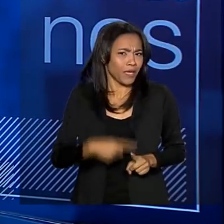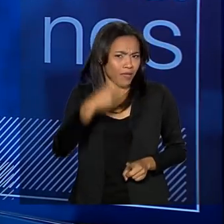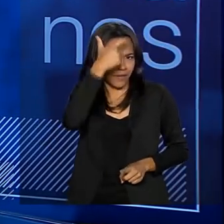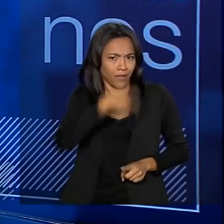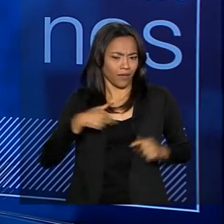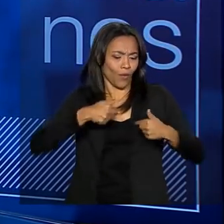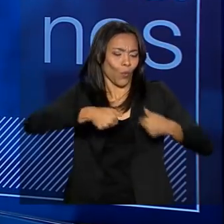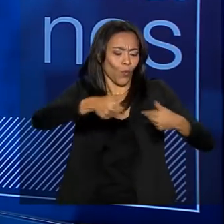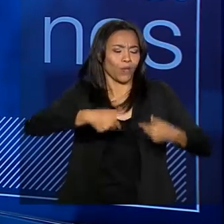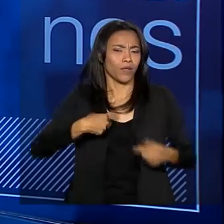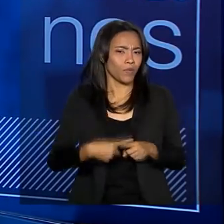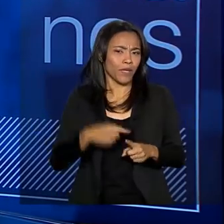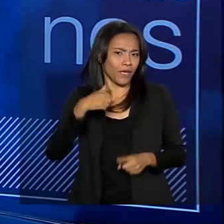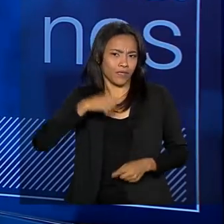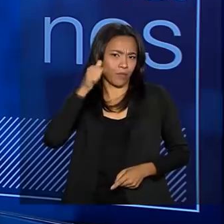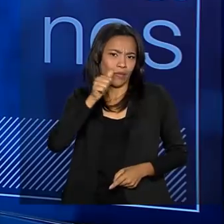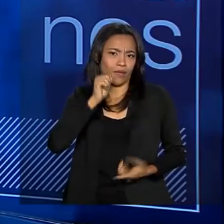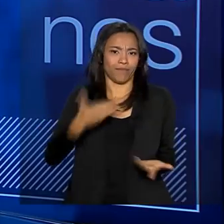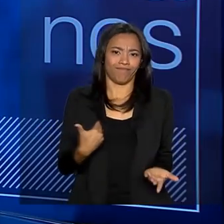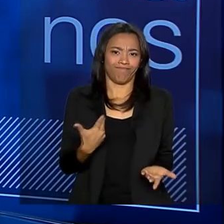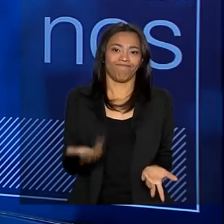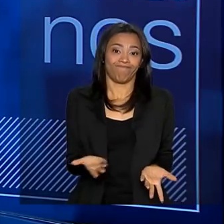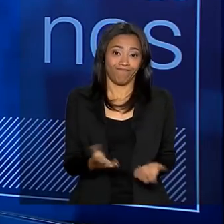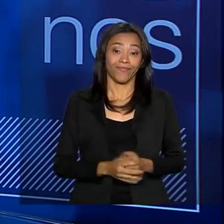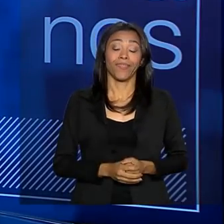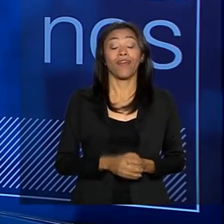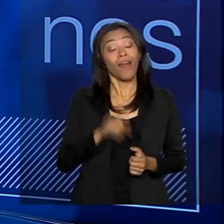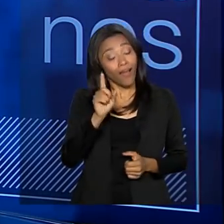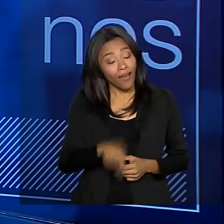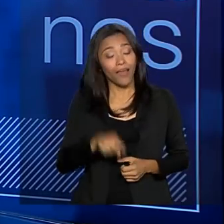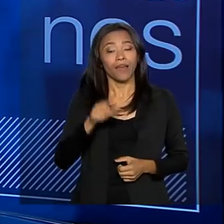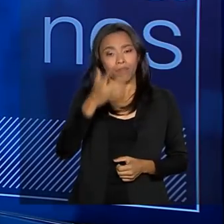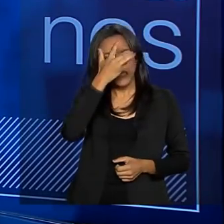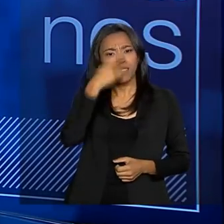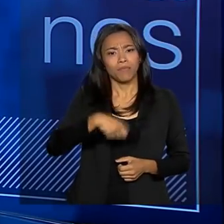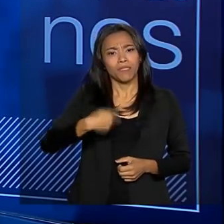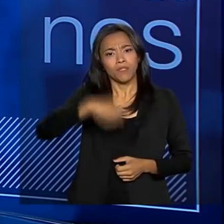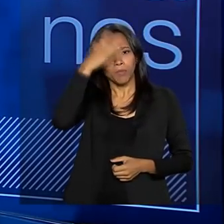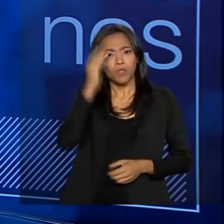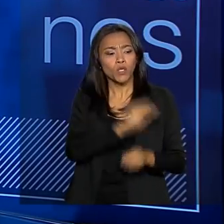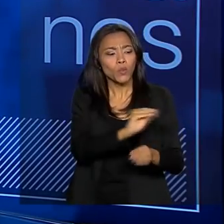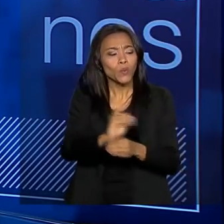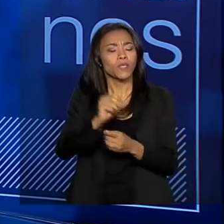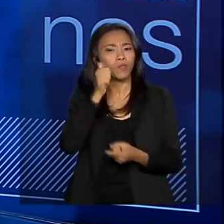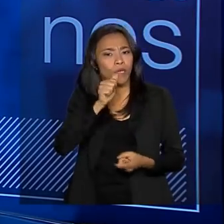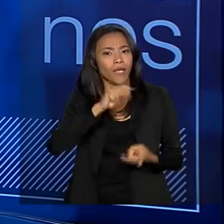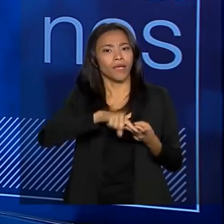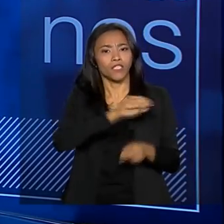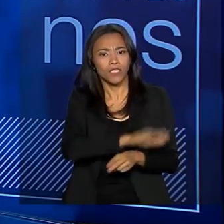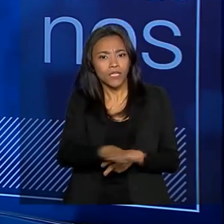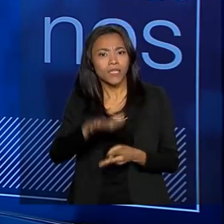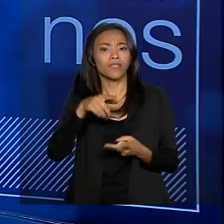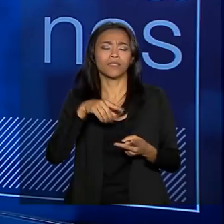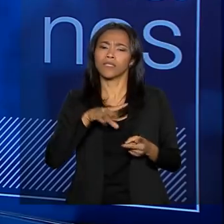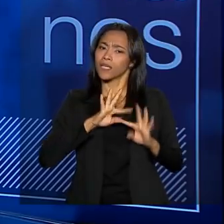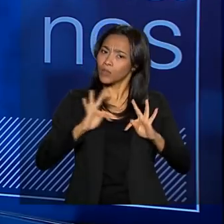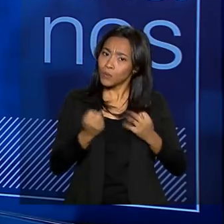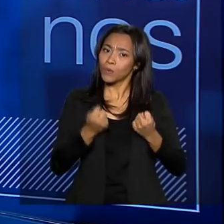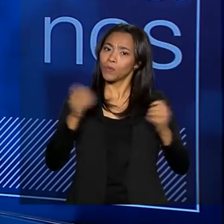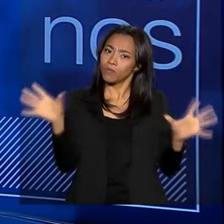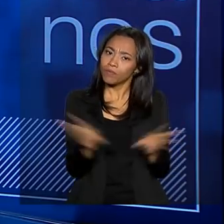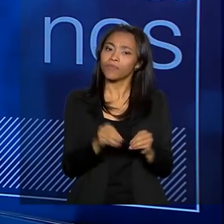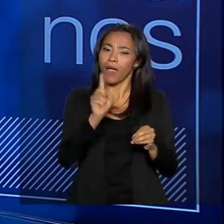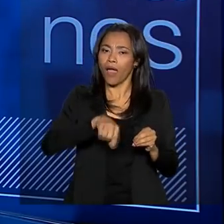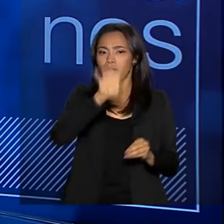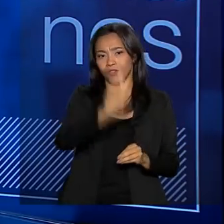mulher? E aí o pessoal começou a entender. Realmente, tem que ser alguém que cuide de mulher, de criança, porque tudo isso é direitos humanos. Acabou